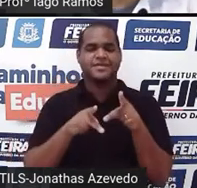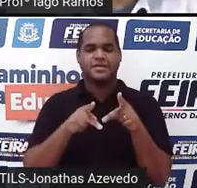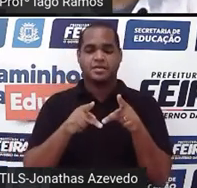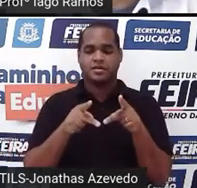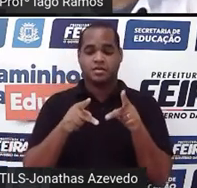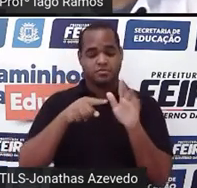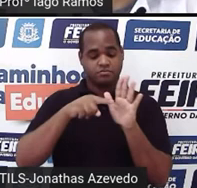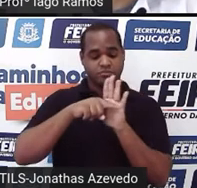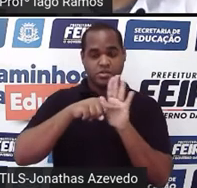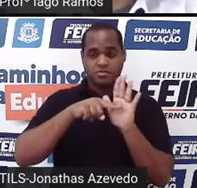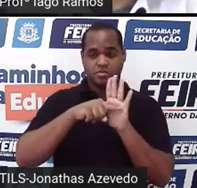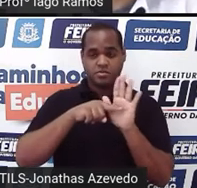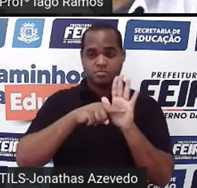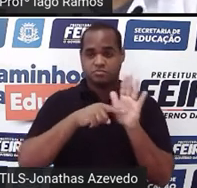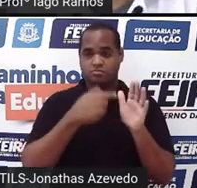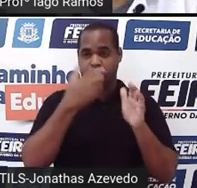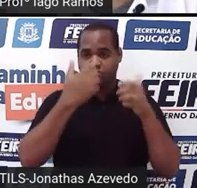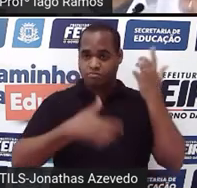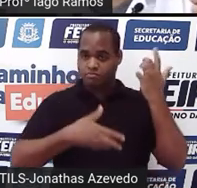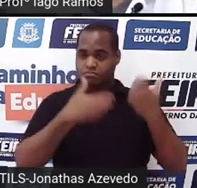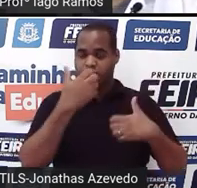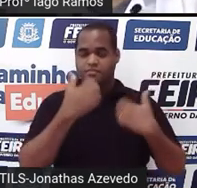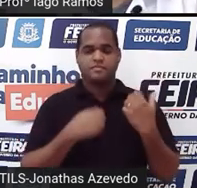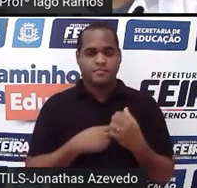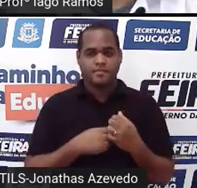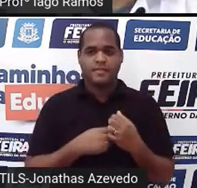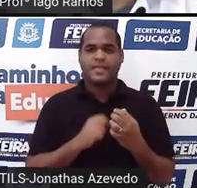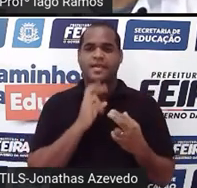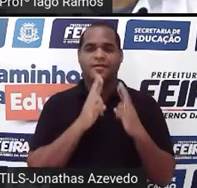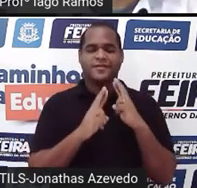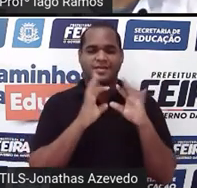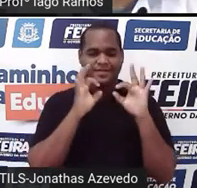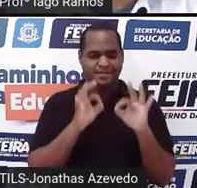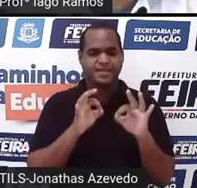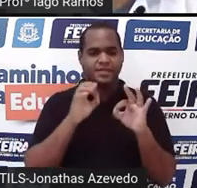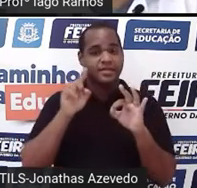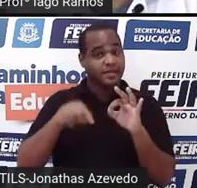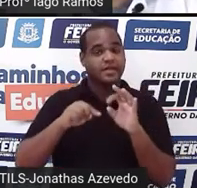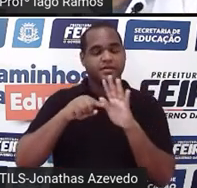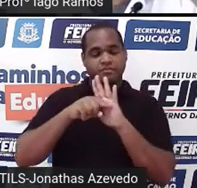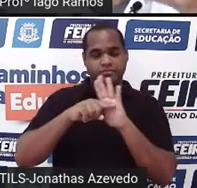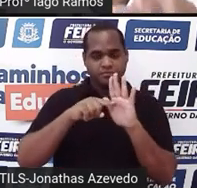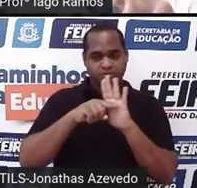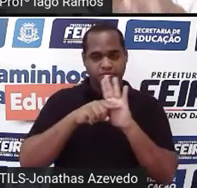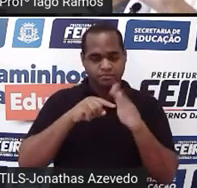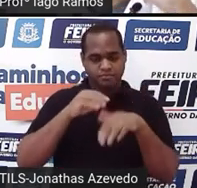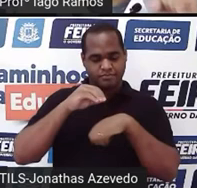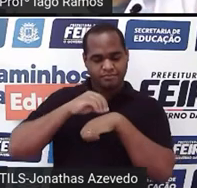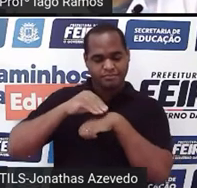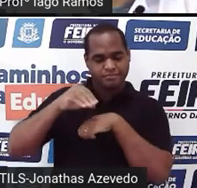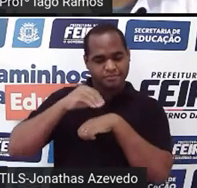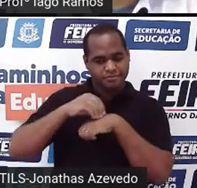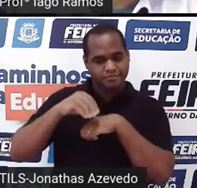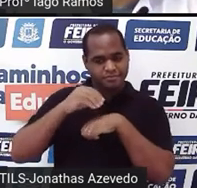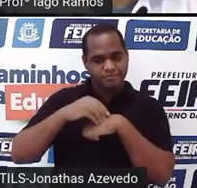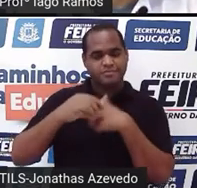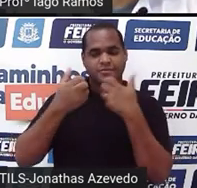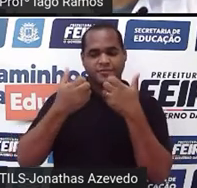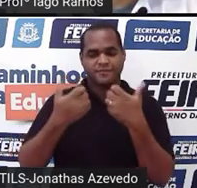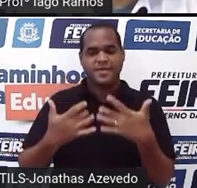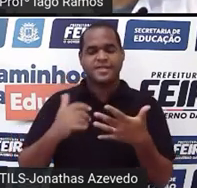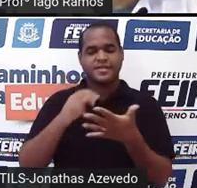pesquisa. Essa pesquisa, né? Os resultados dessa pesquisa foram colocados nesse portal aí